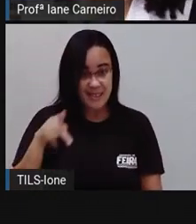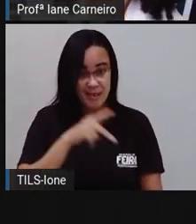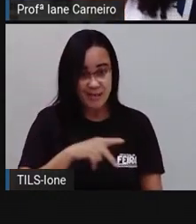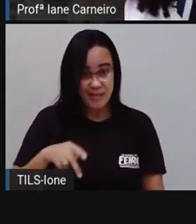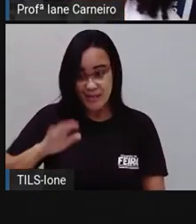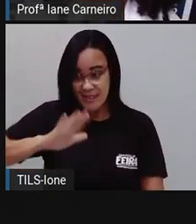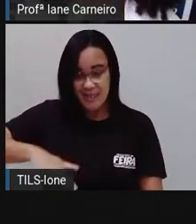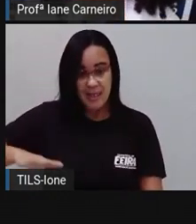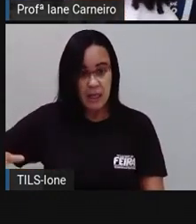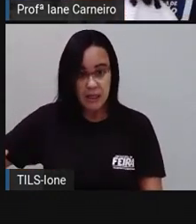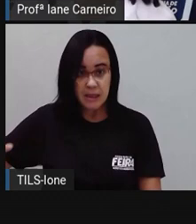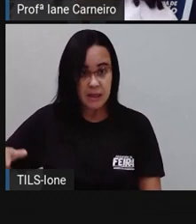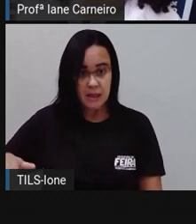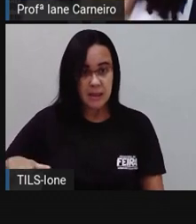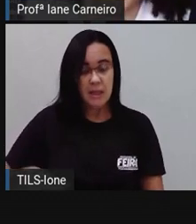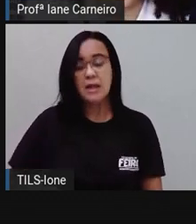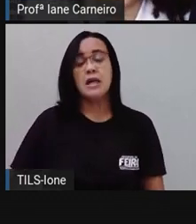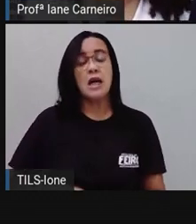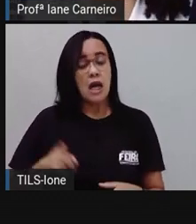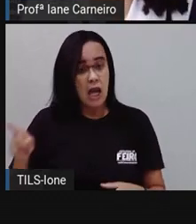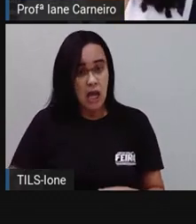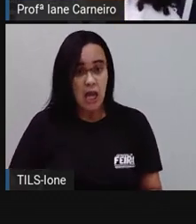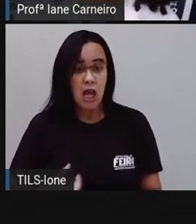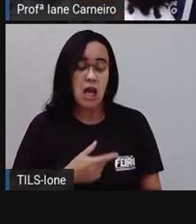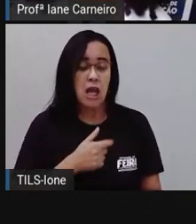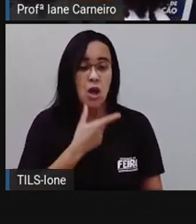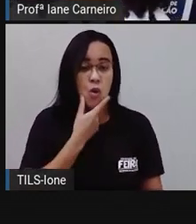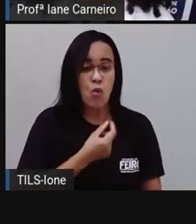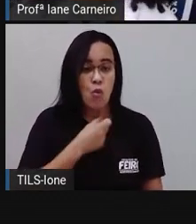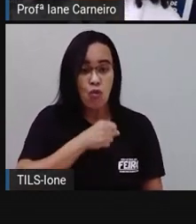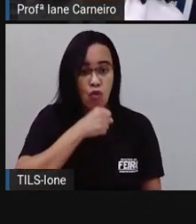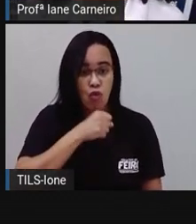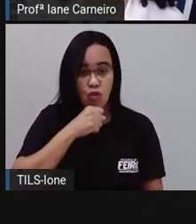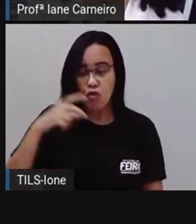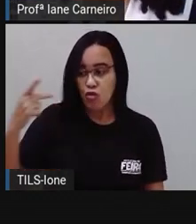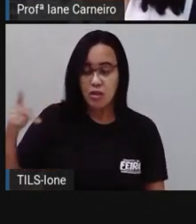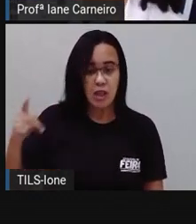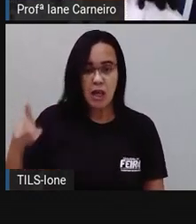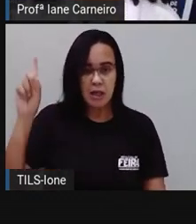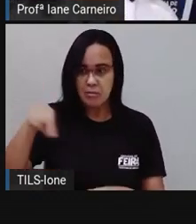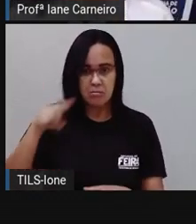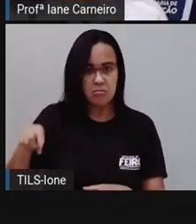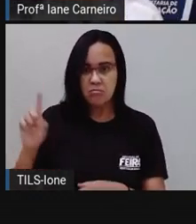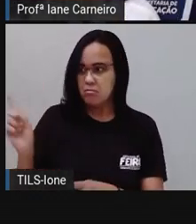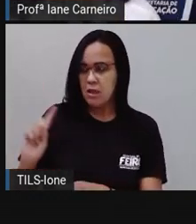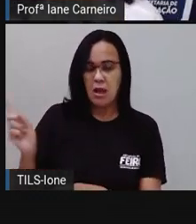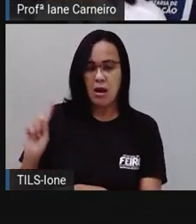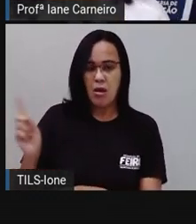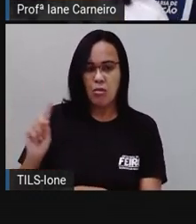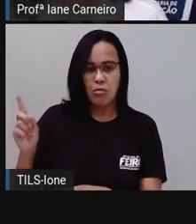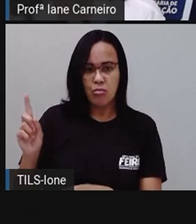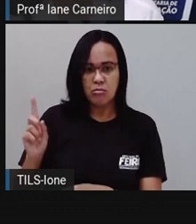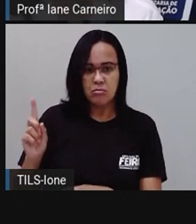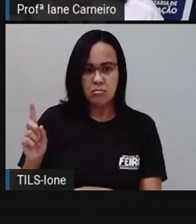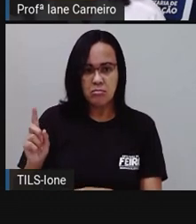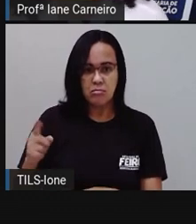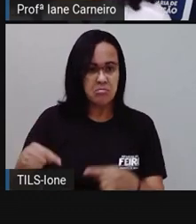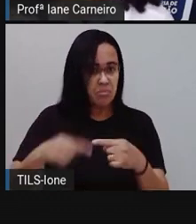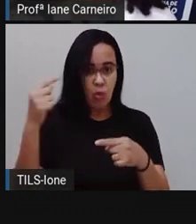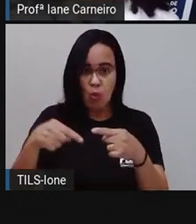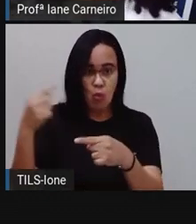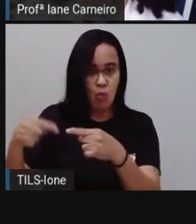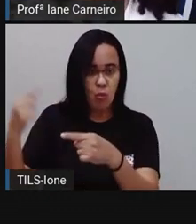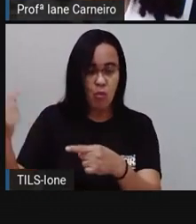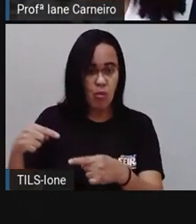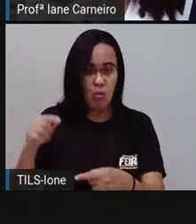me deixava ler, né? Ele falava, ó, leia esse, que de criança, Tem uns que tem algumas palavras, que crianças não, não é adequado para crianças,